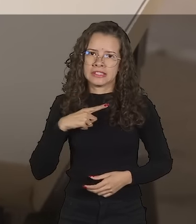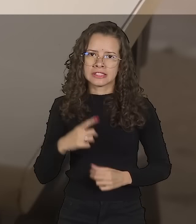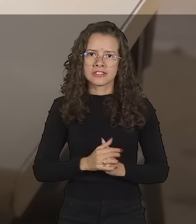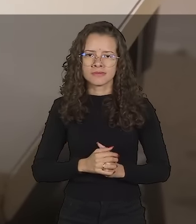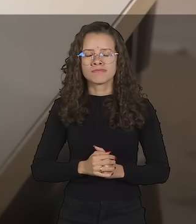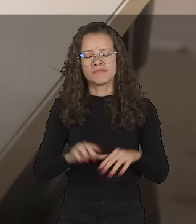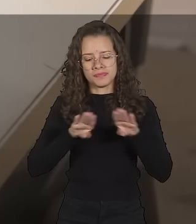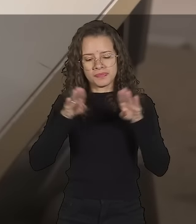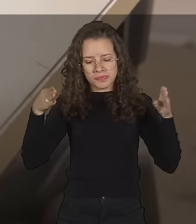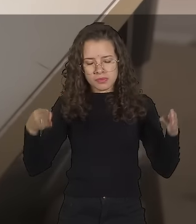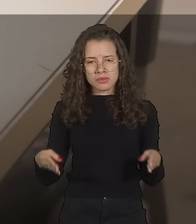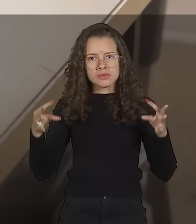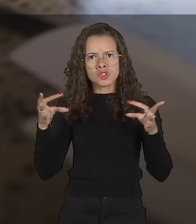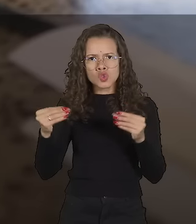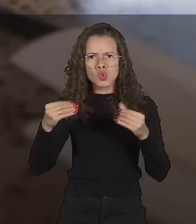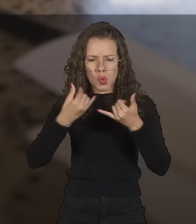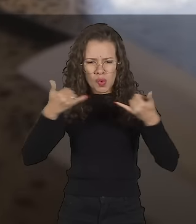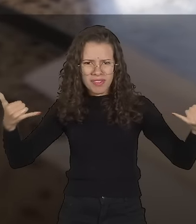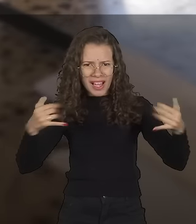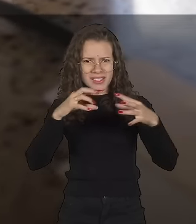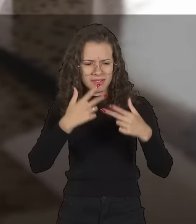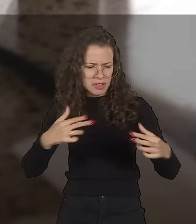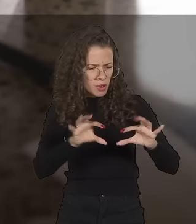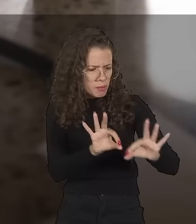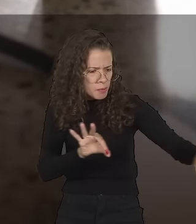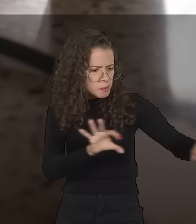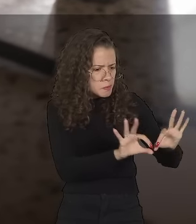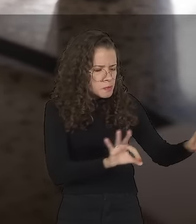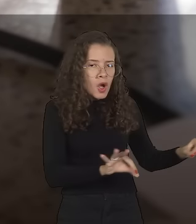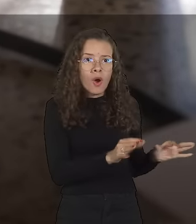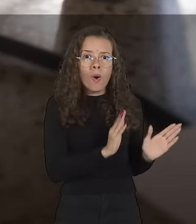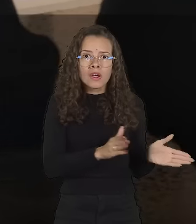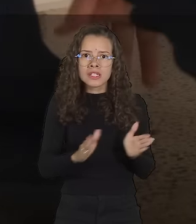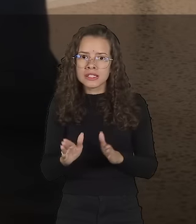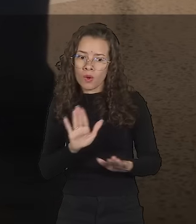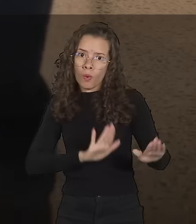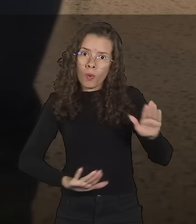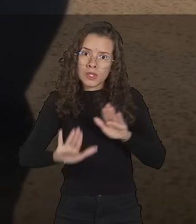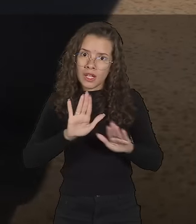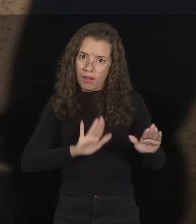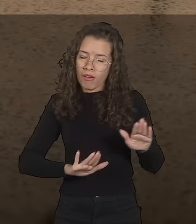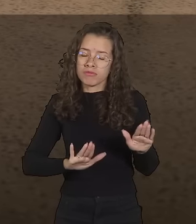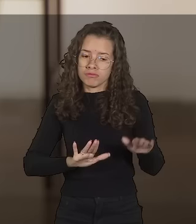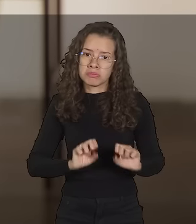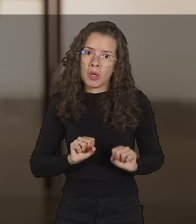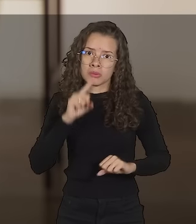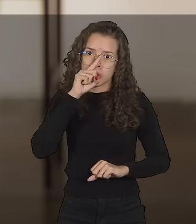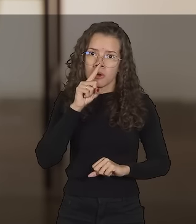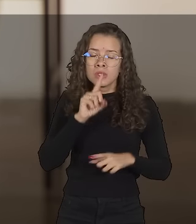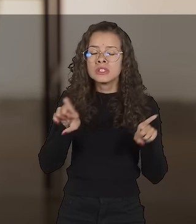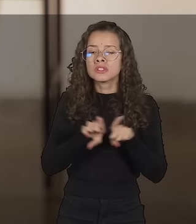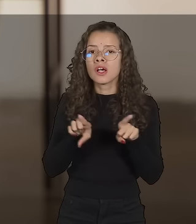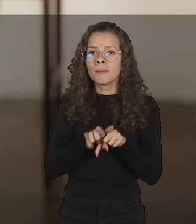mesário sobre a mesa de quem é presidente e organize os cabos da urna no chão para evitar acidentes. Deixe